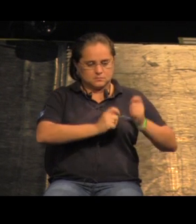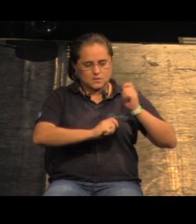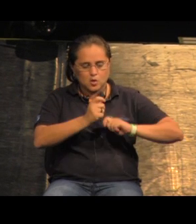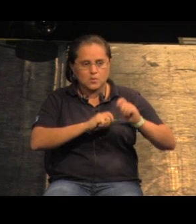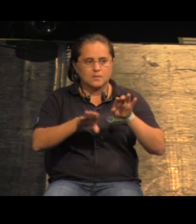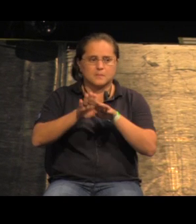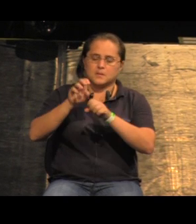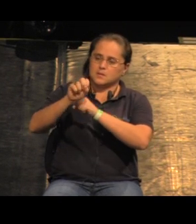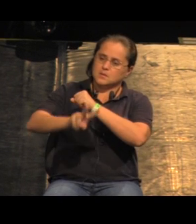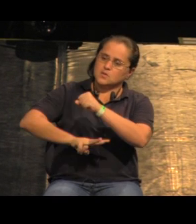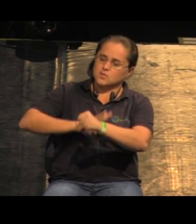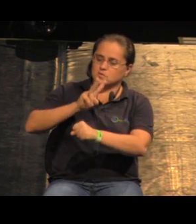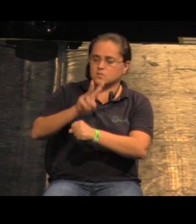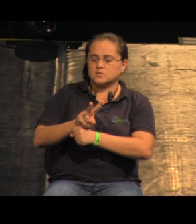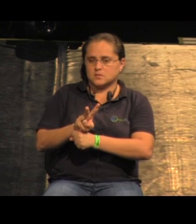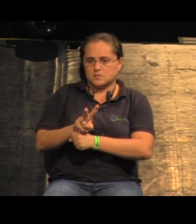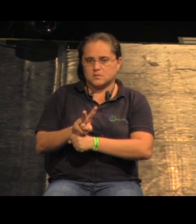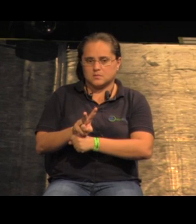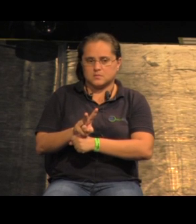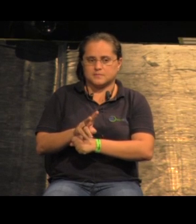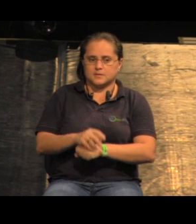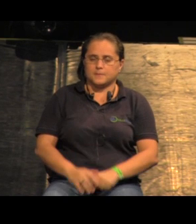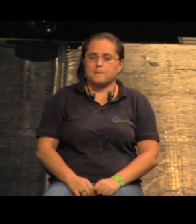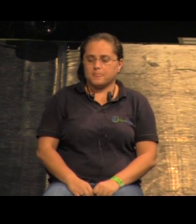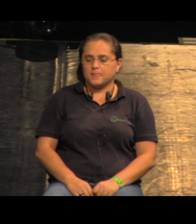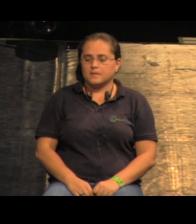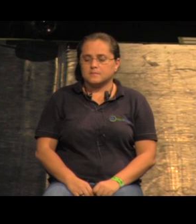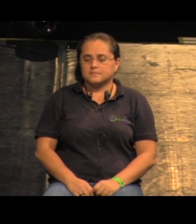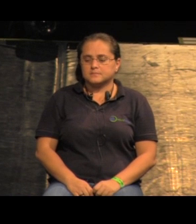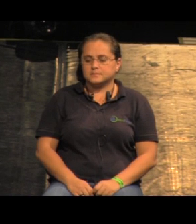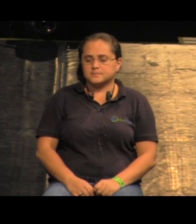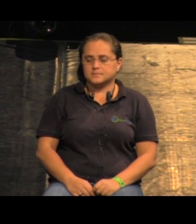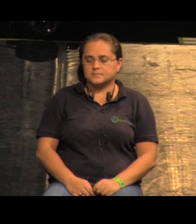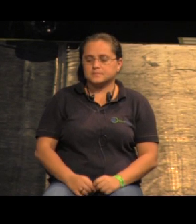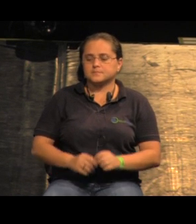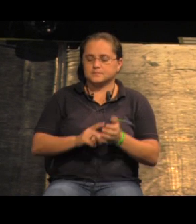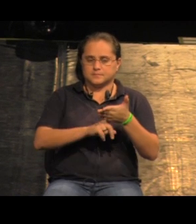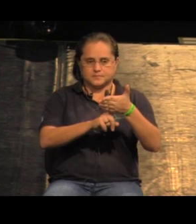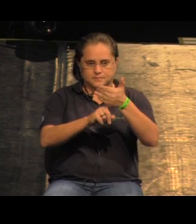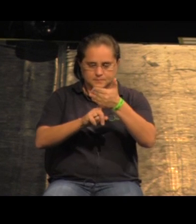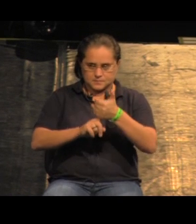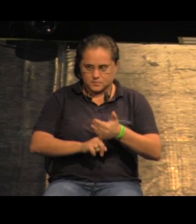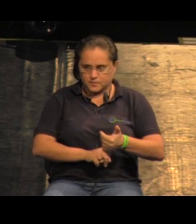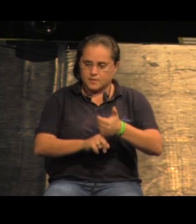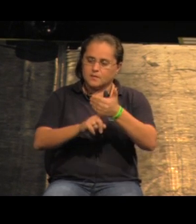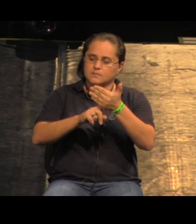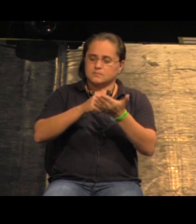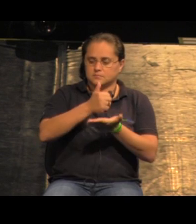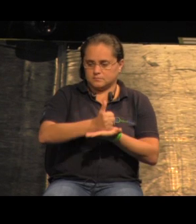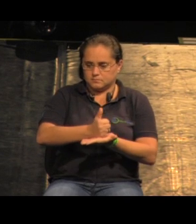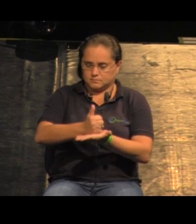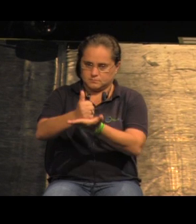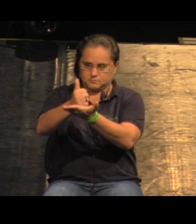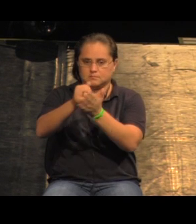sustentáveis do ponto de vista da pegada ecológica que elas deixam no planeta. A tecnologia em transporte,